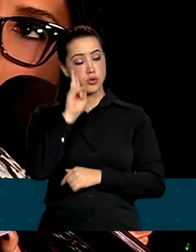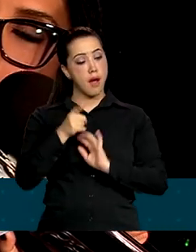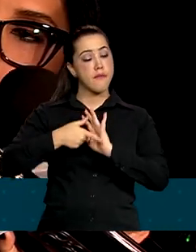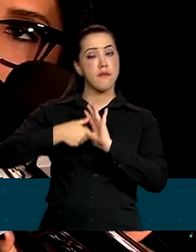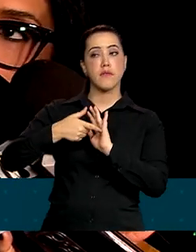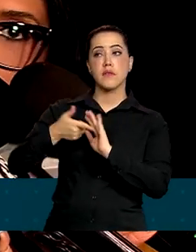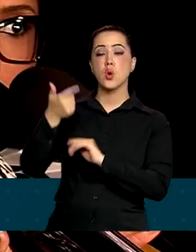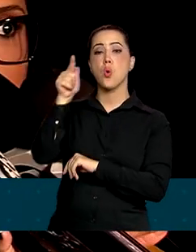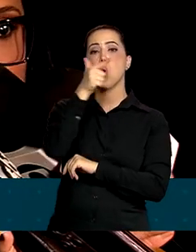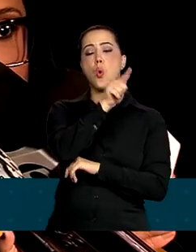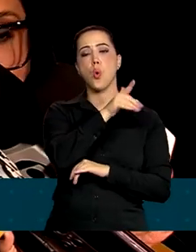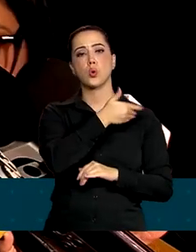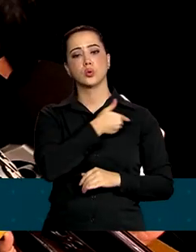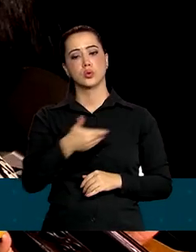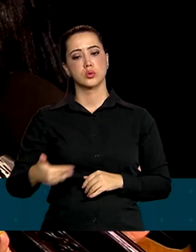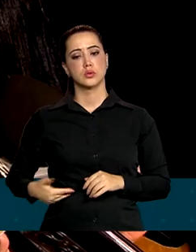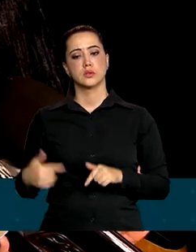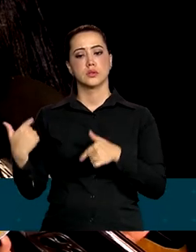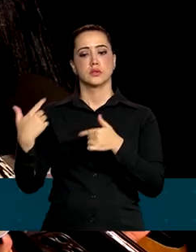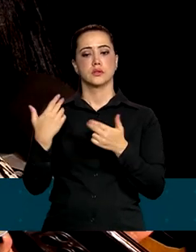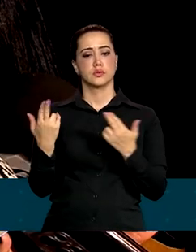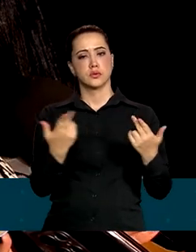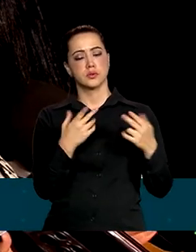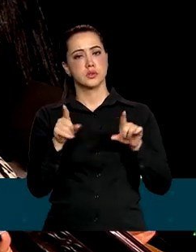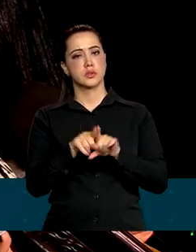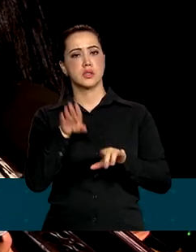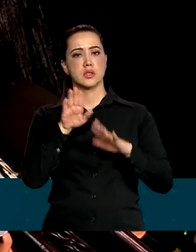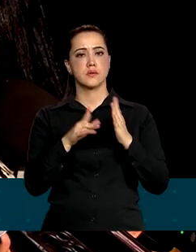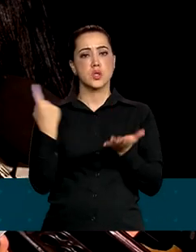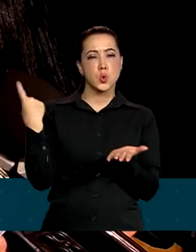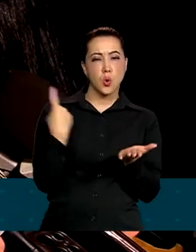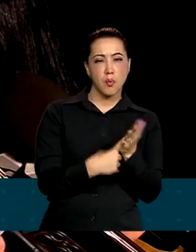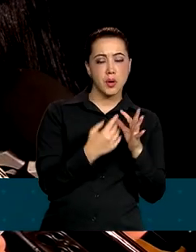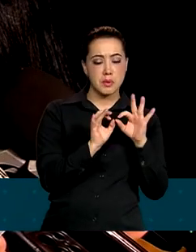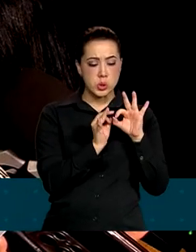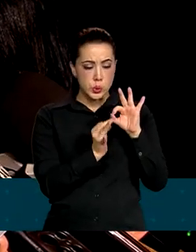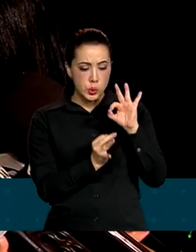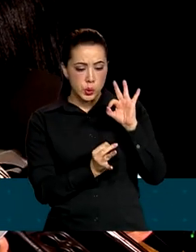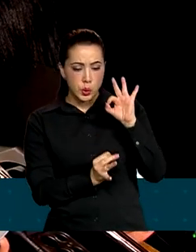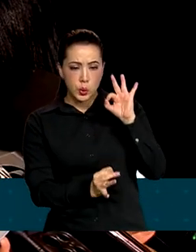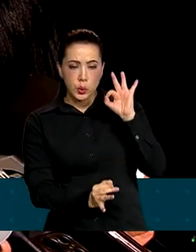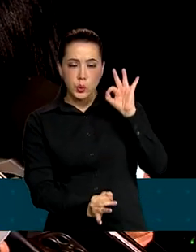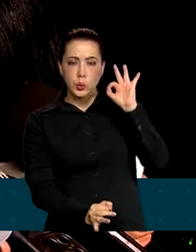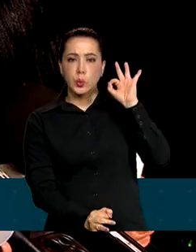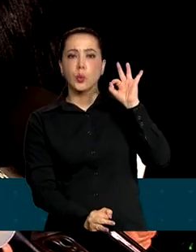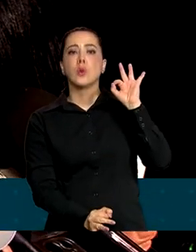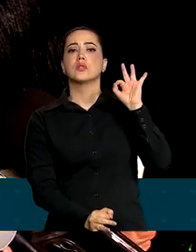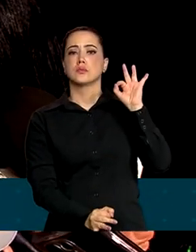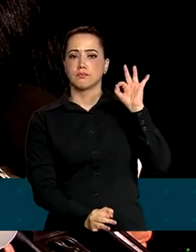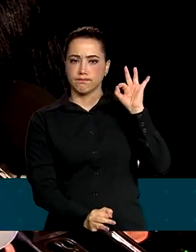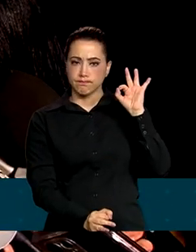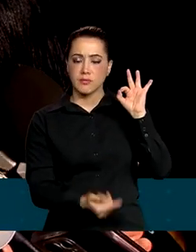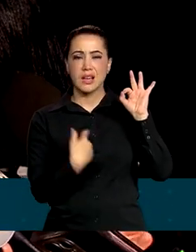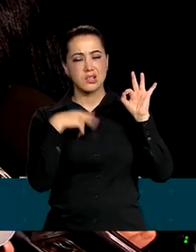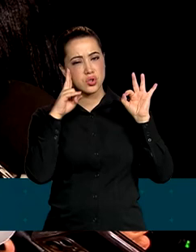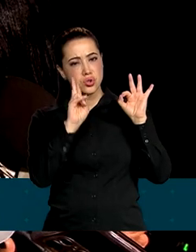no outro governo, né? Dessa, às vezes, de uma agenda extensa de viagem, deslocamento.